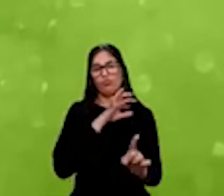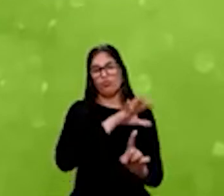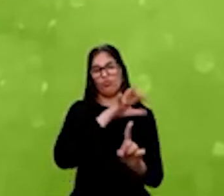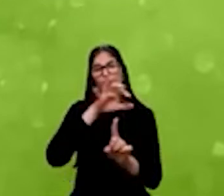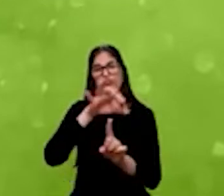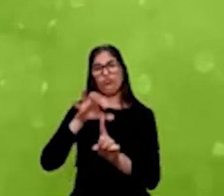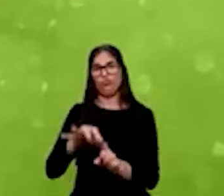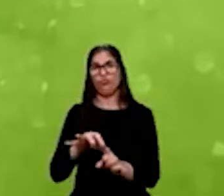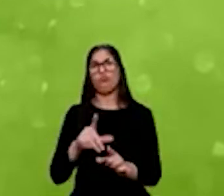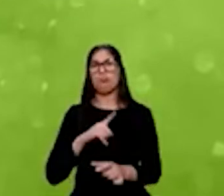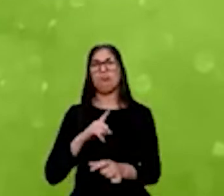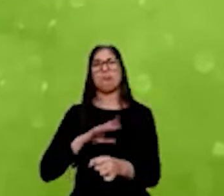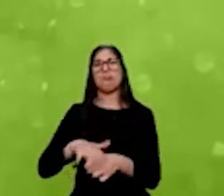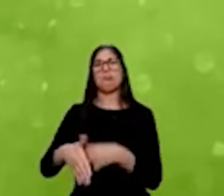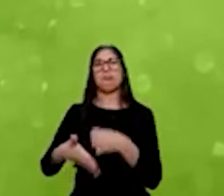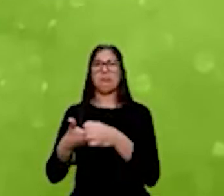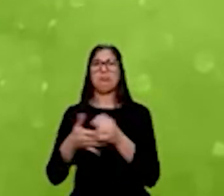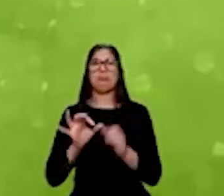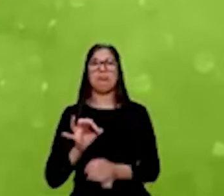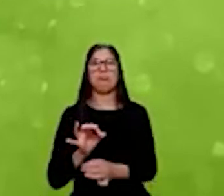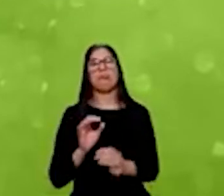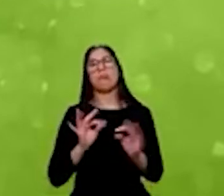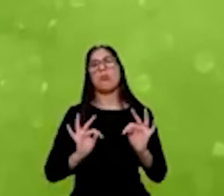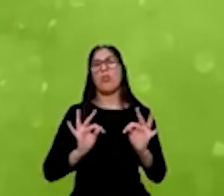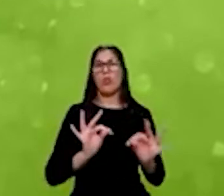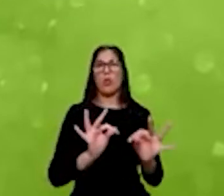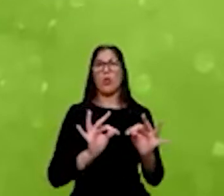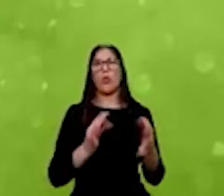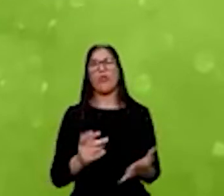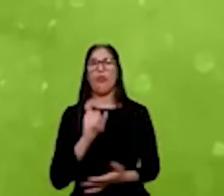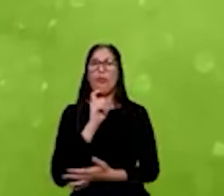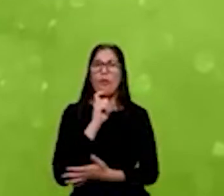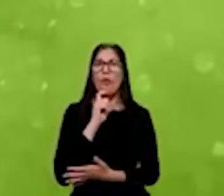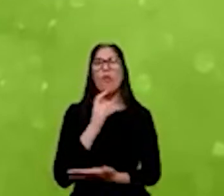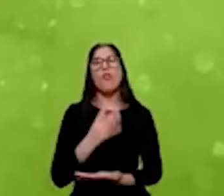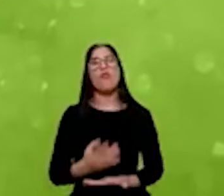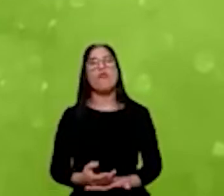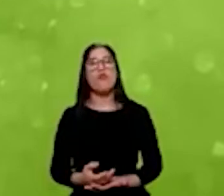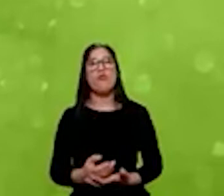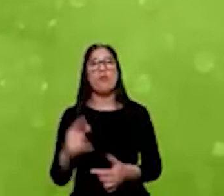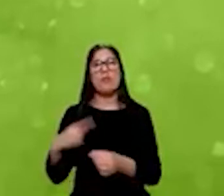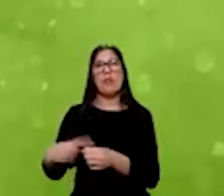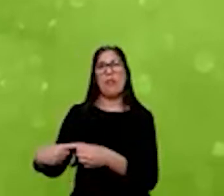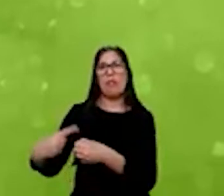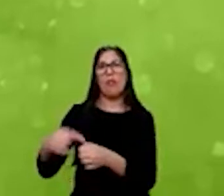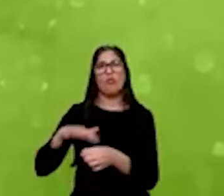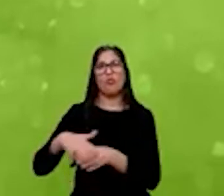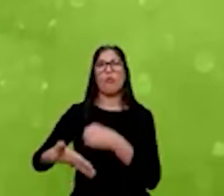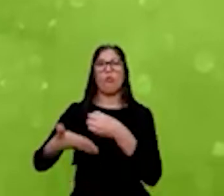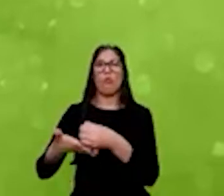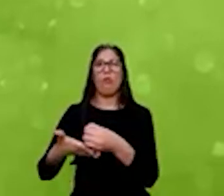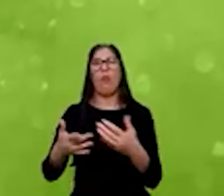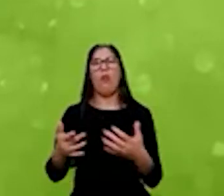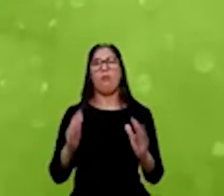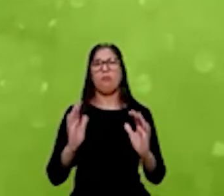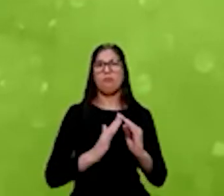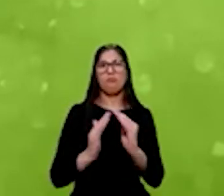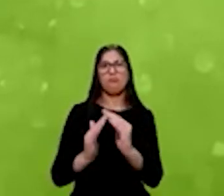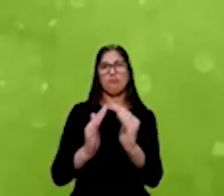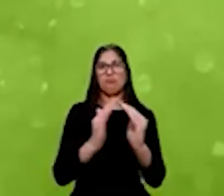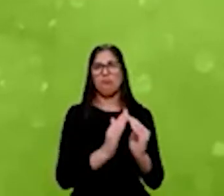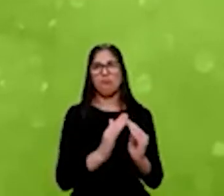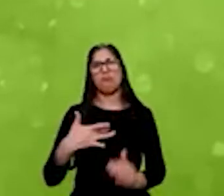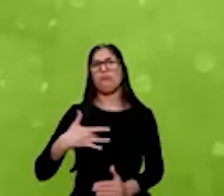sustentabilidade, tecnologias verdes, cidades sustentáveis, habitação, saúde,